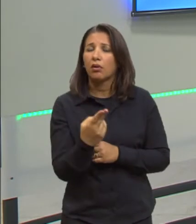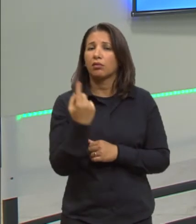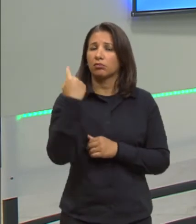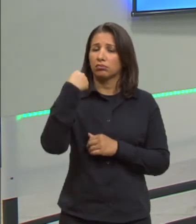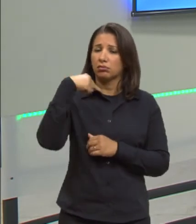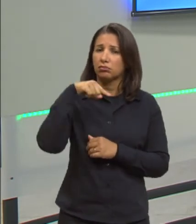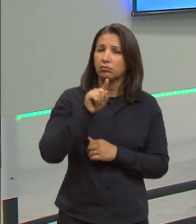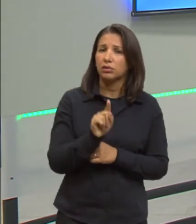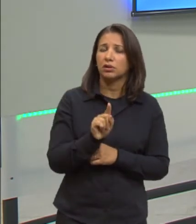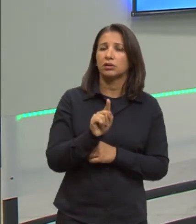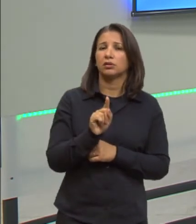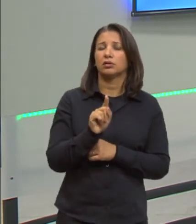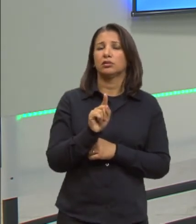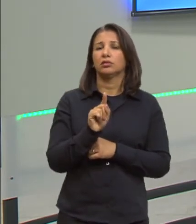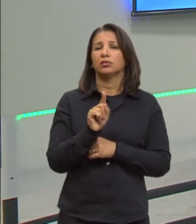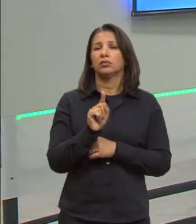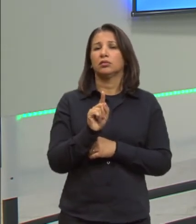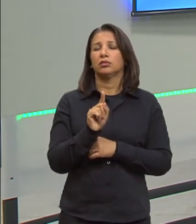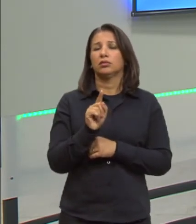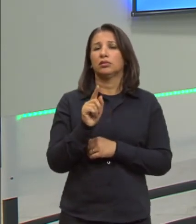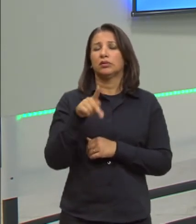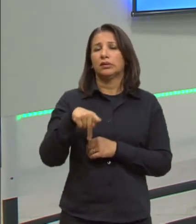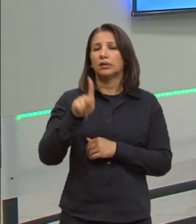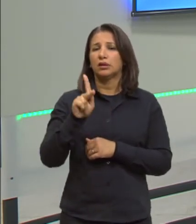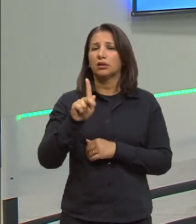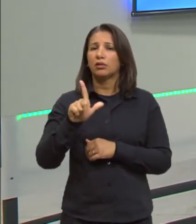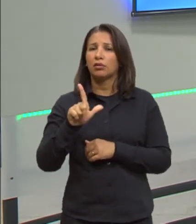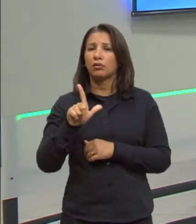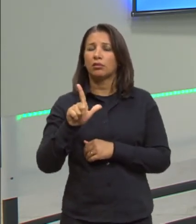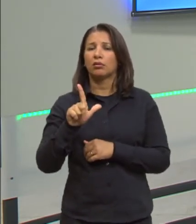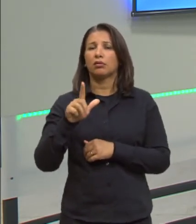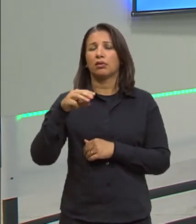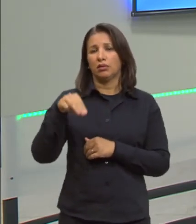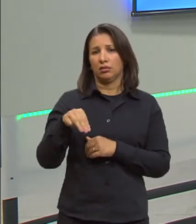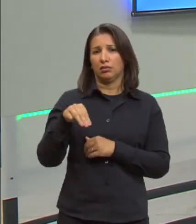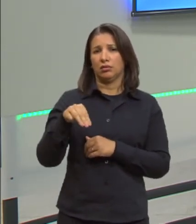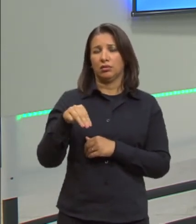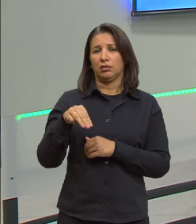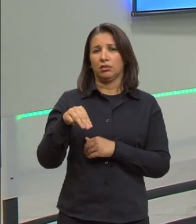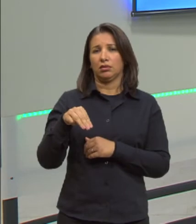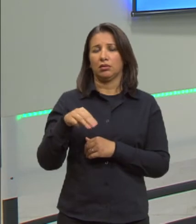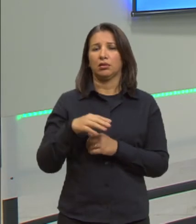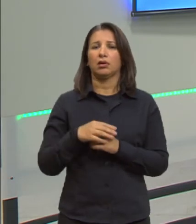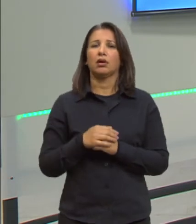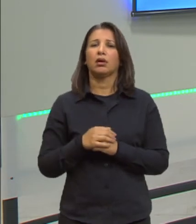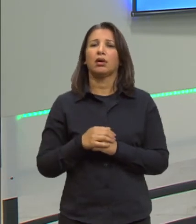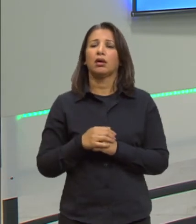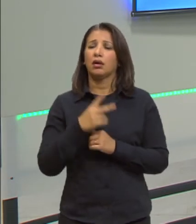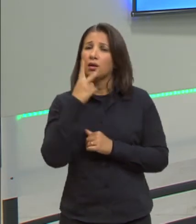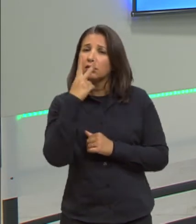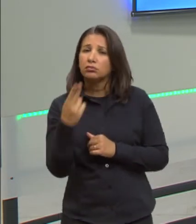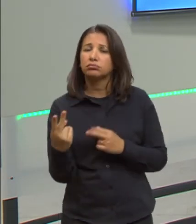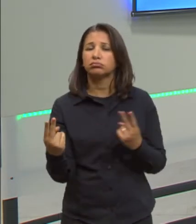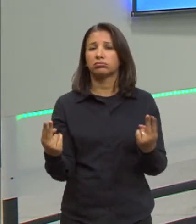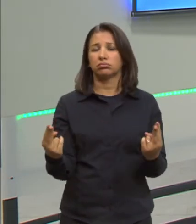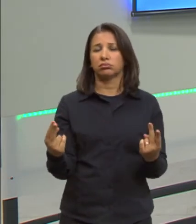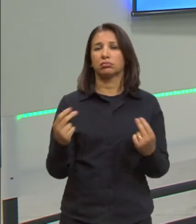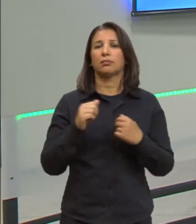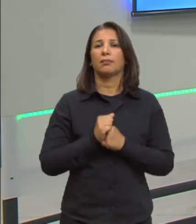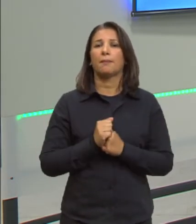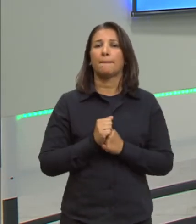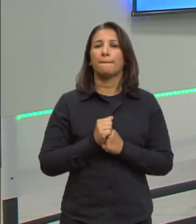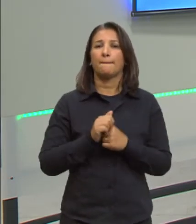.000 quilogramas por metro cúbico. Você pode achar os dois valores que são equivalentes, são iguais, certo? Então,